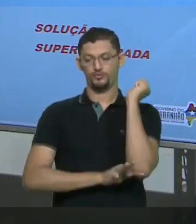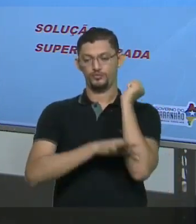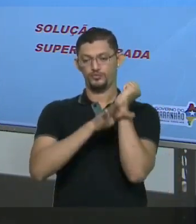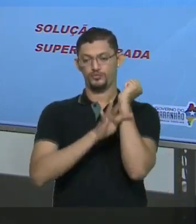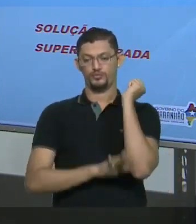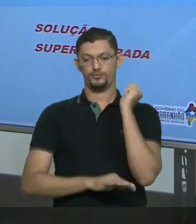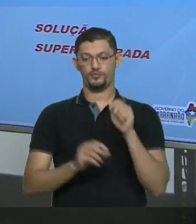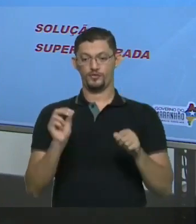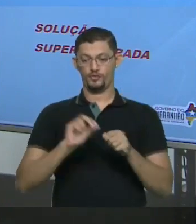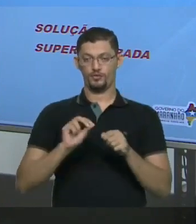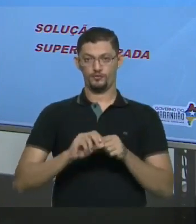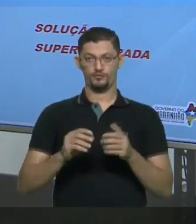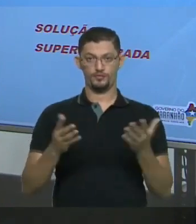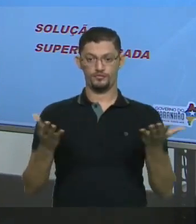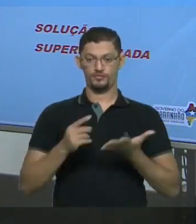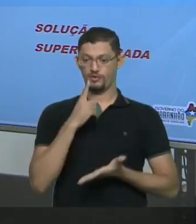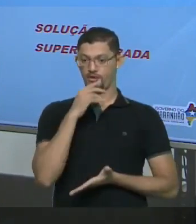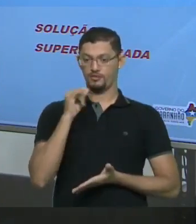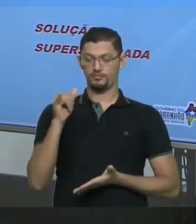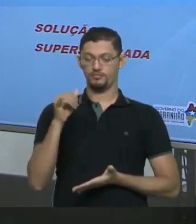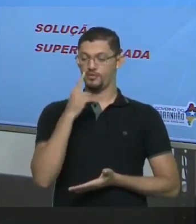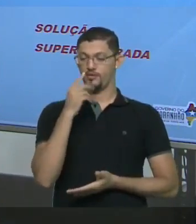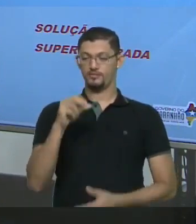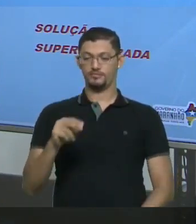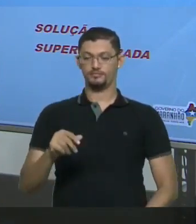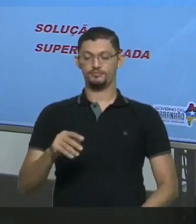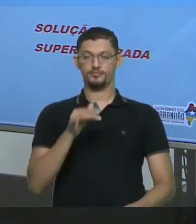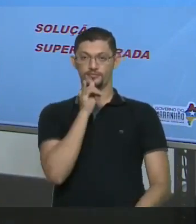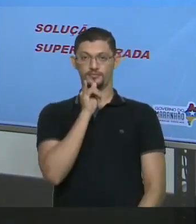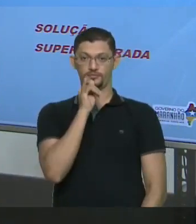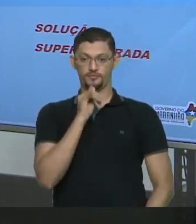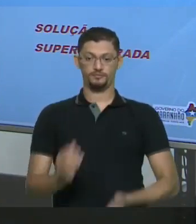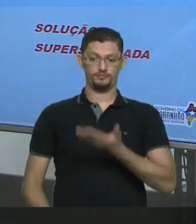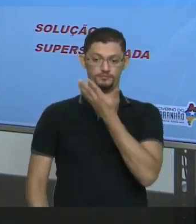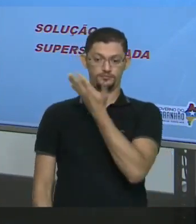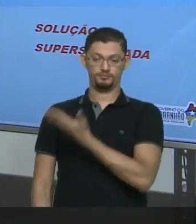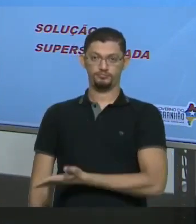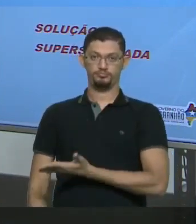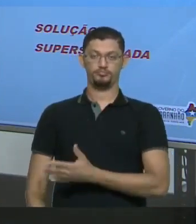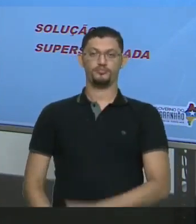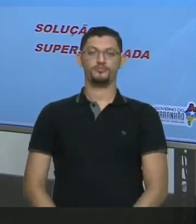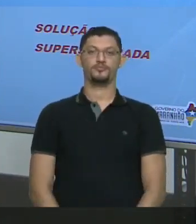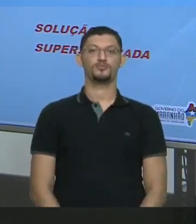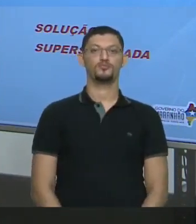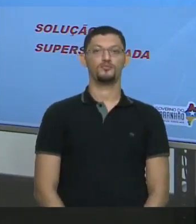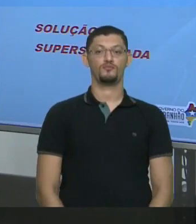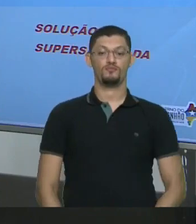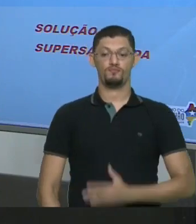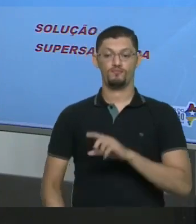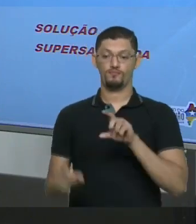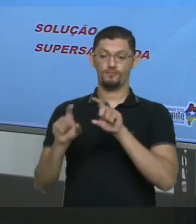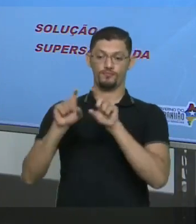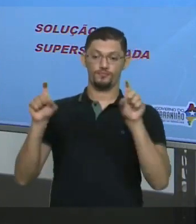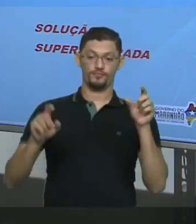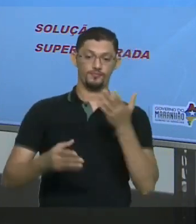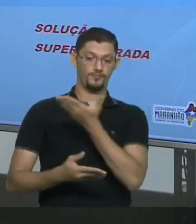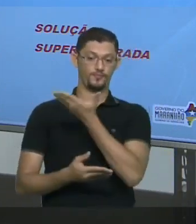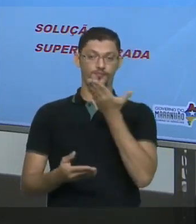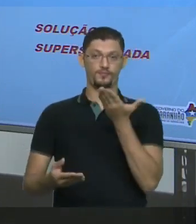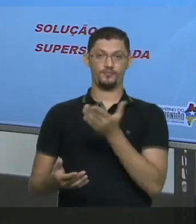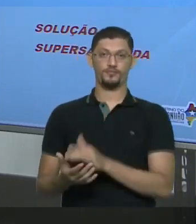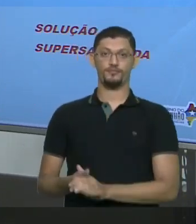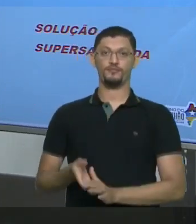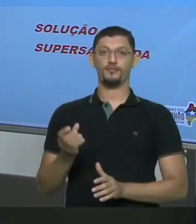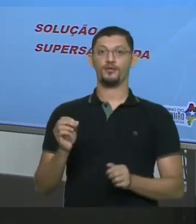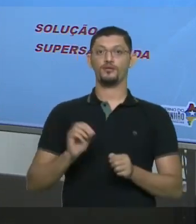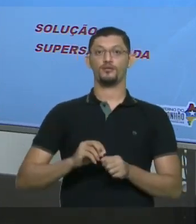Foi o que eu fiz aqui No caso do sal de cozinha Eu sei que A 15 graus Celsius Com mil gramas de água Eu só consigo Dissolver 380 Ah, mas eu